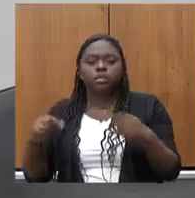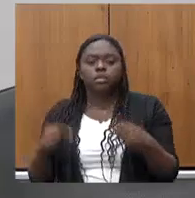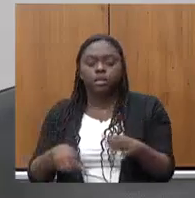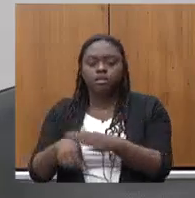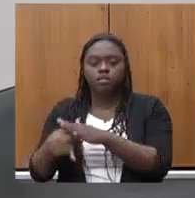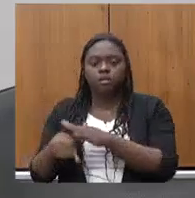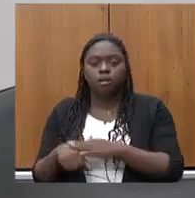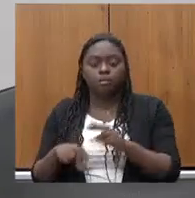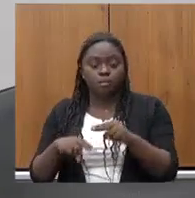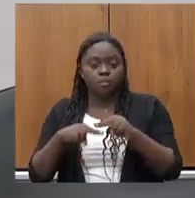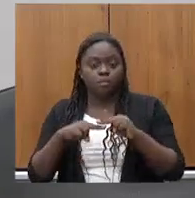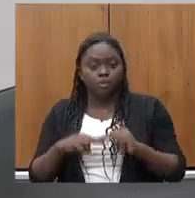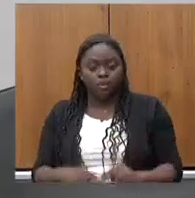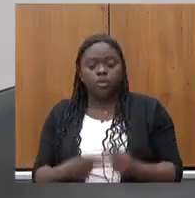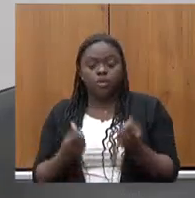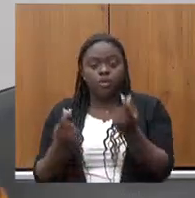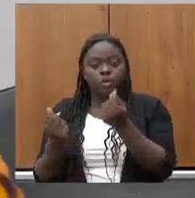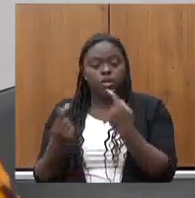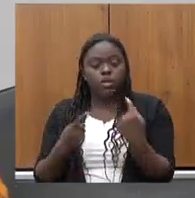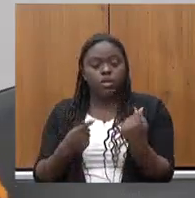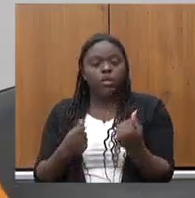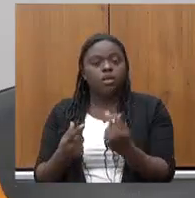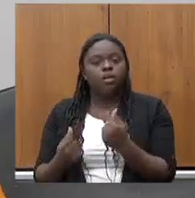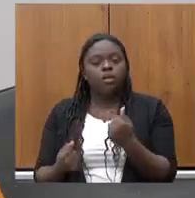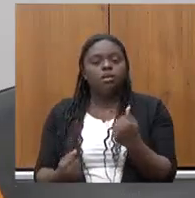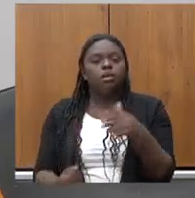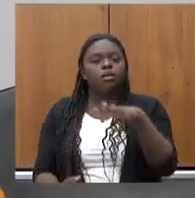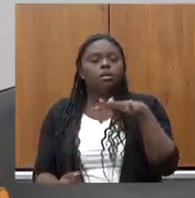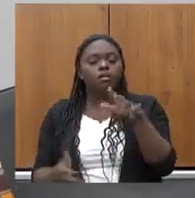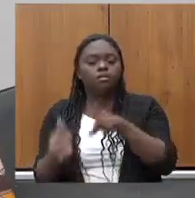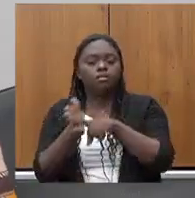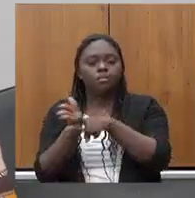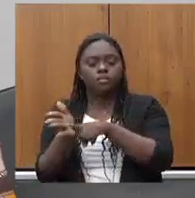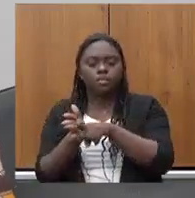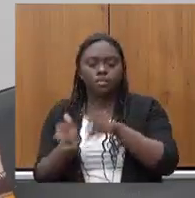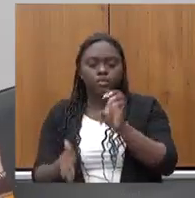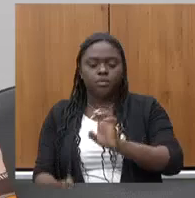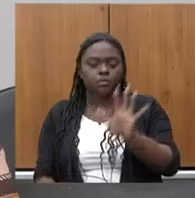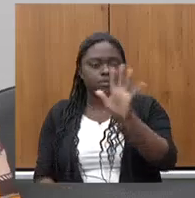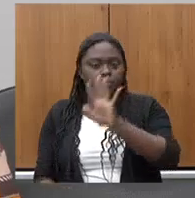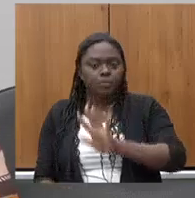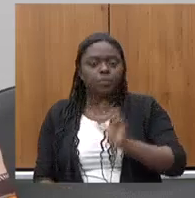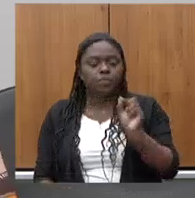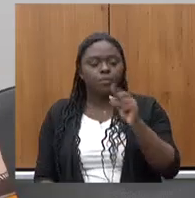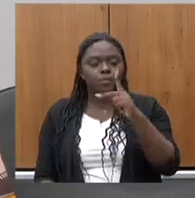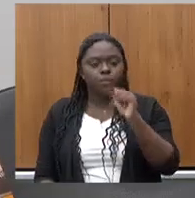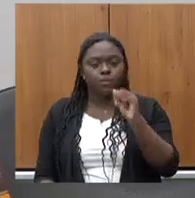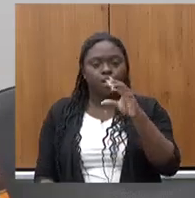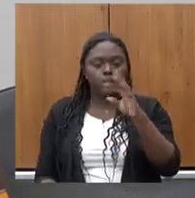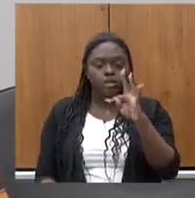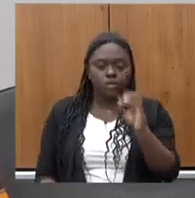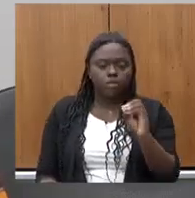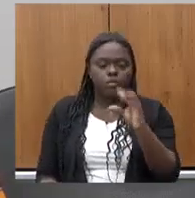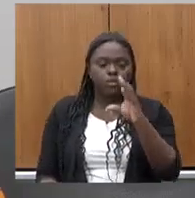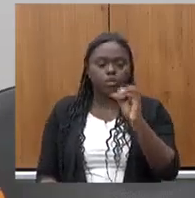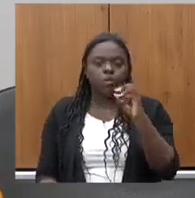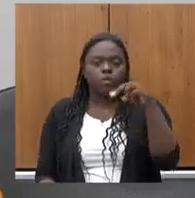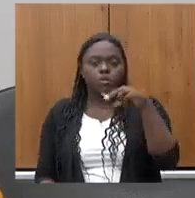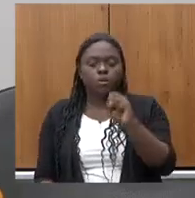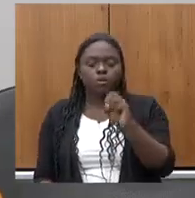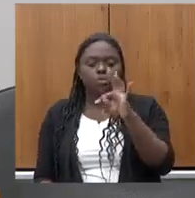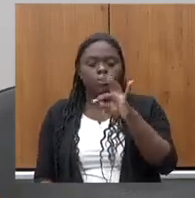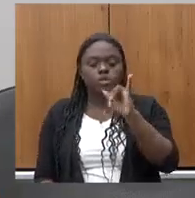feito então o investimento no fundo de amparo a pesquisa do nosso estado é um pacto constitucional o Vernuzema investiu